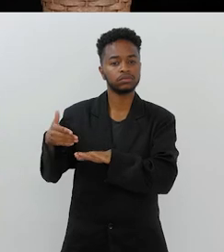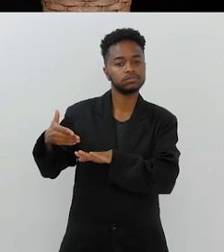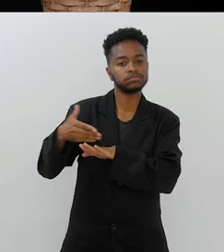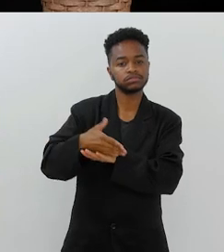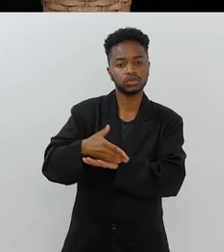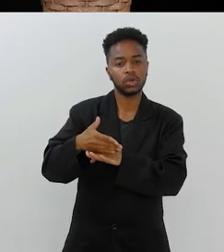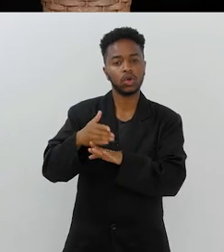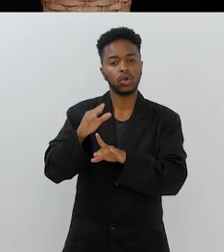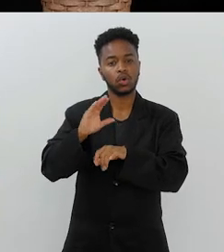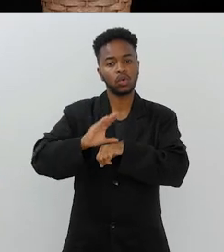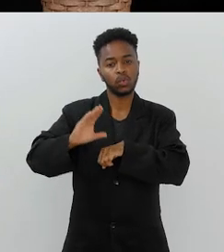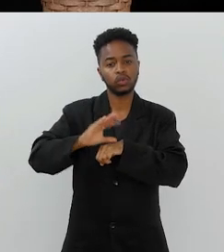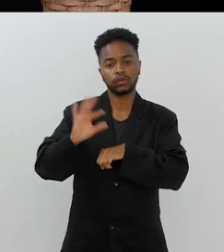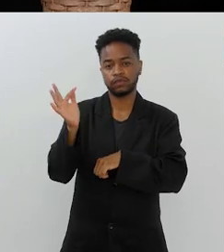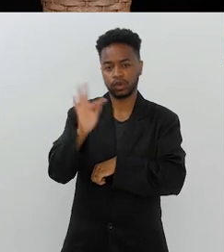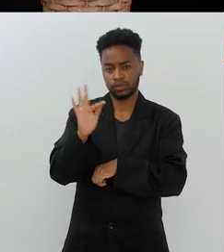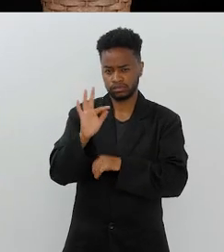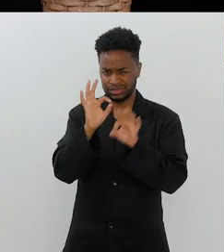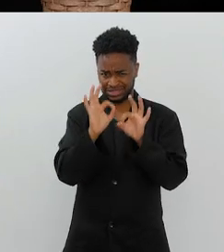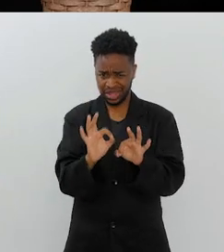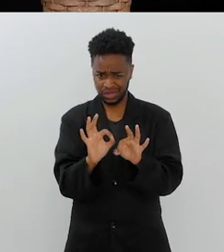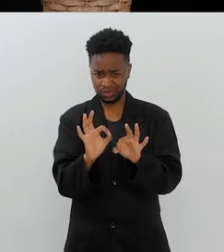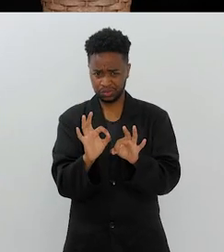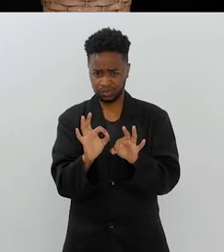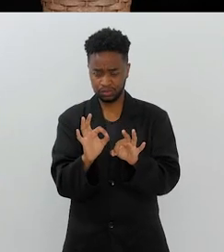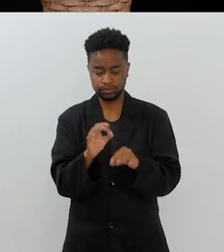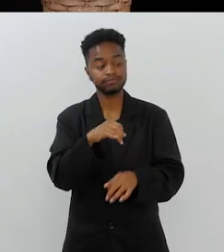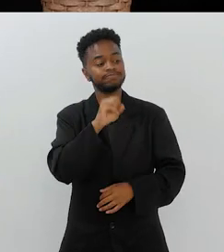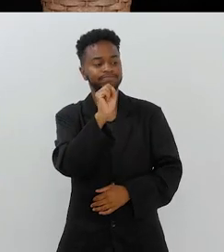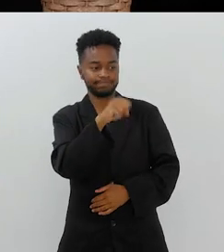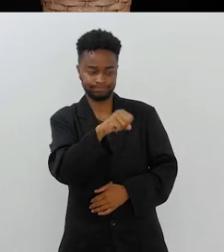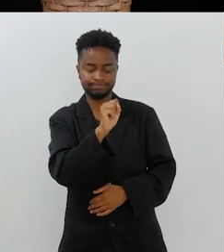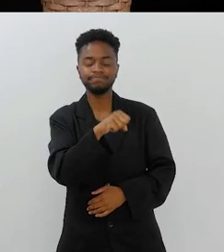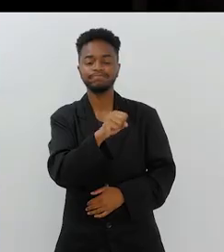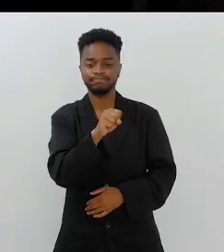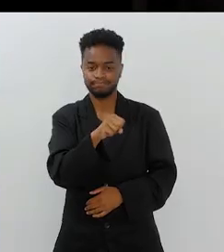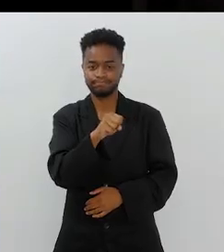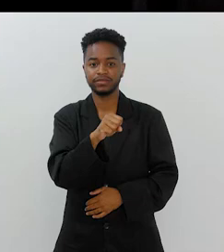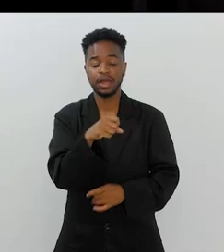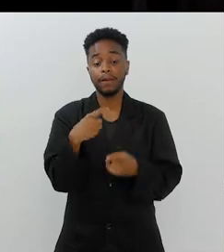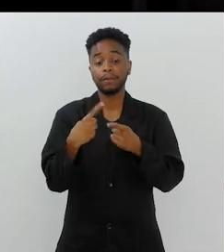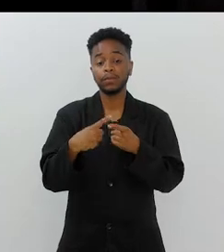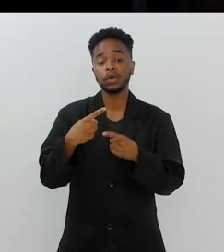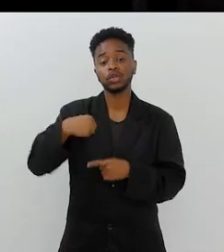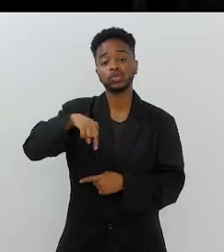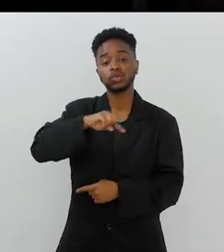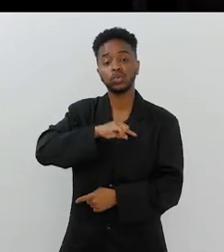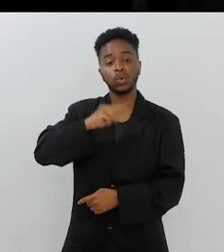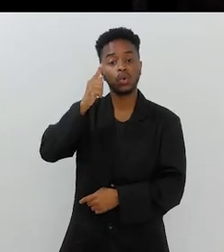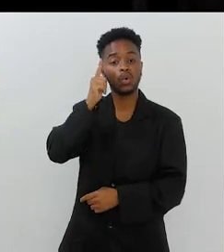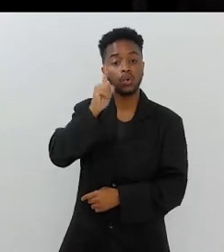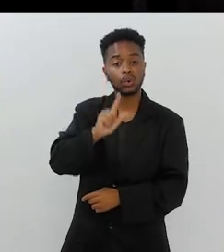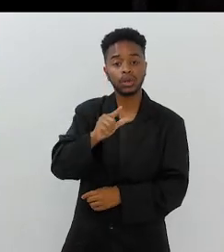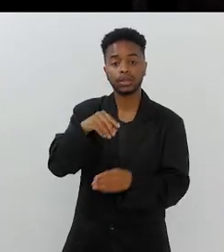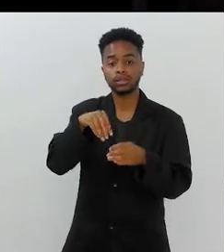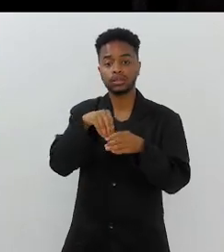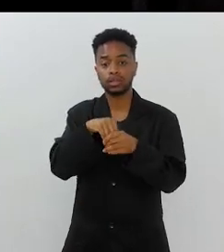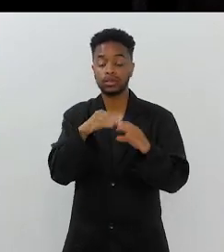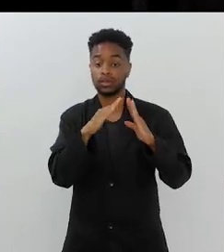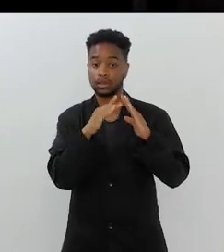fazerem o curso superior, a estudarem. Sim, a gente consegue, né?